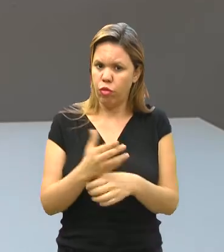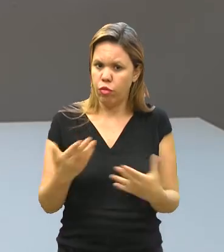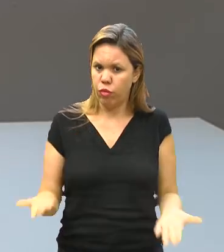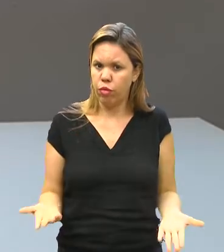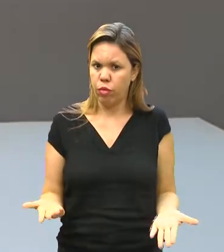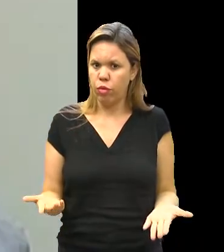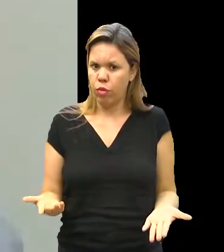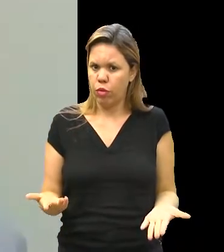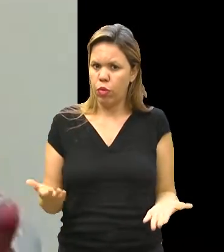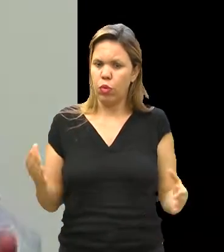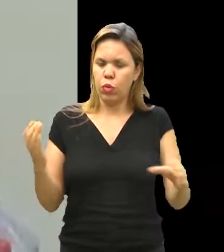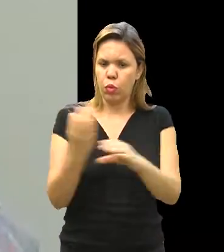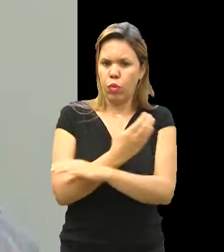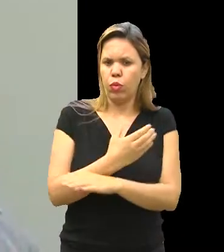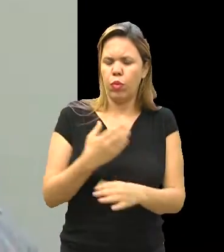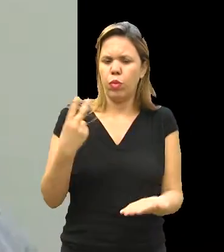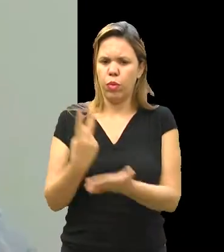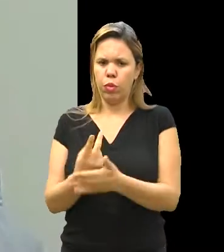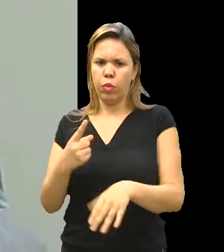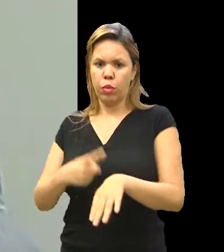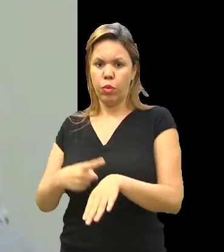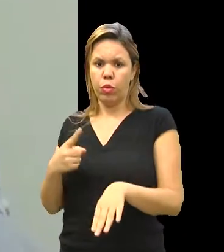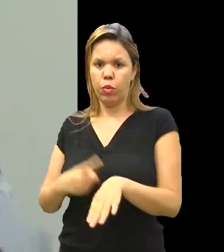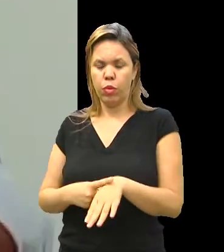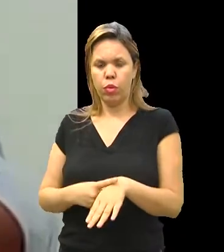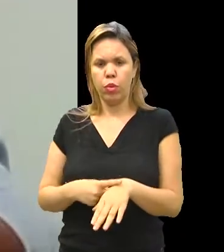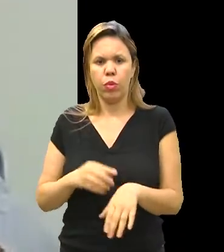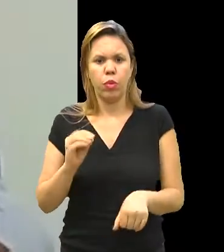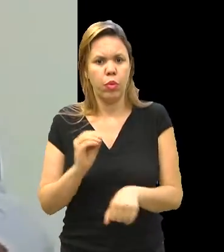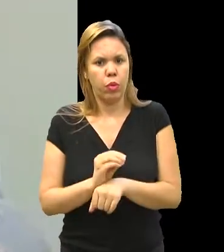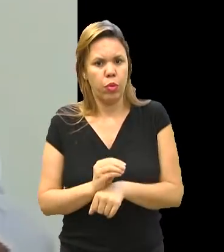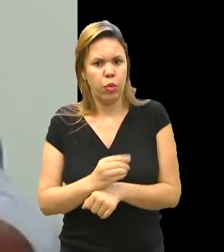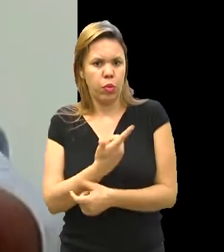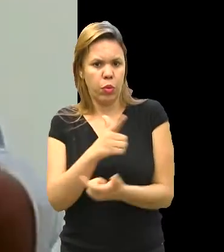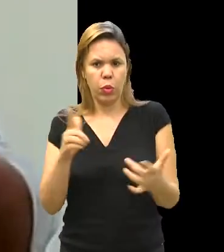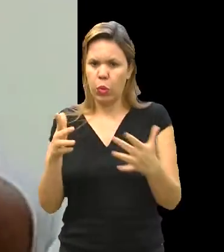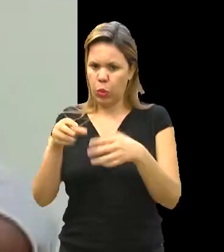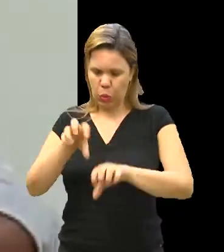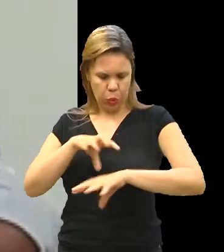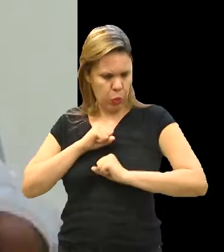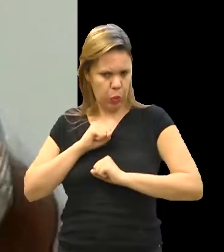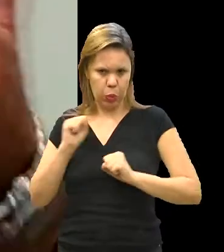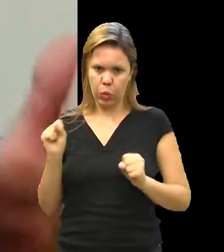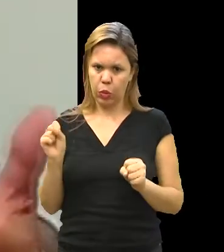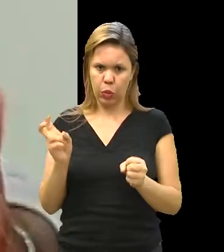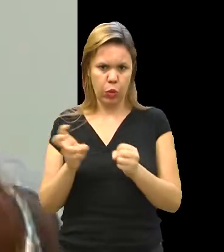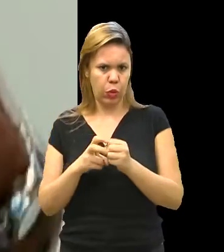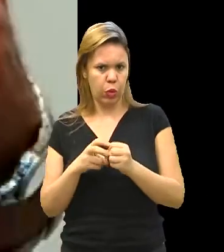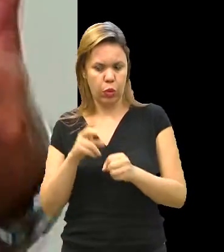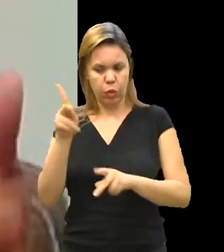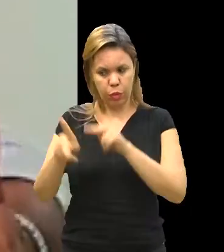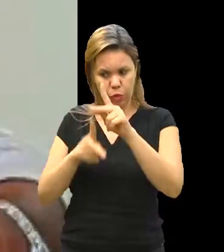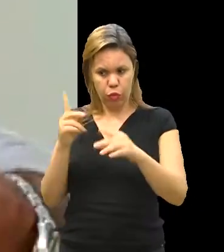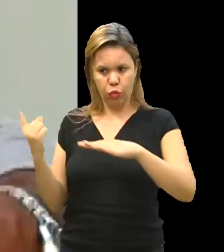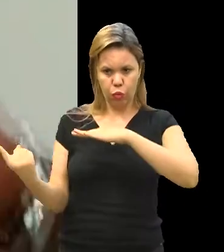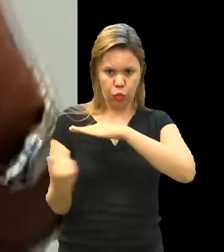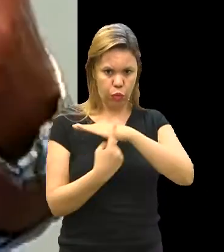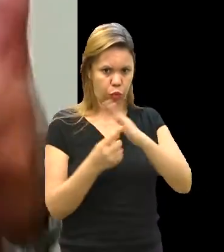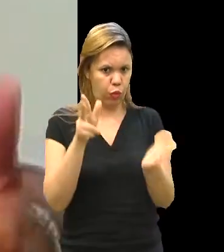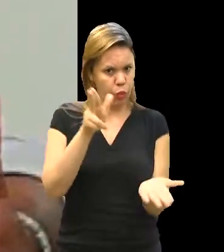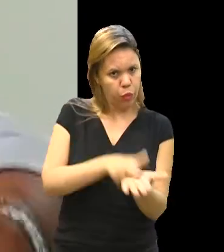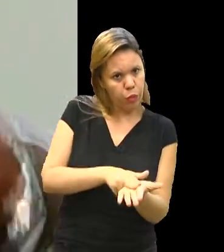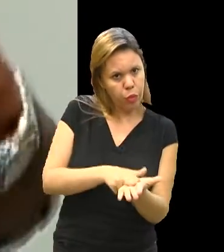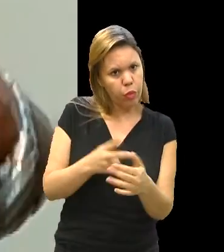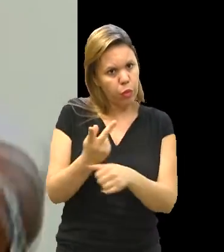protegidos. A proteção é total. Ao mesmo tempo que ele se resguarda de não ser contaminado com o vírus do paciente,